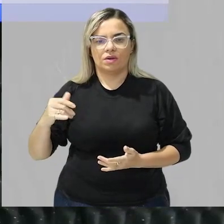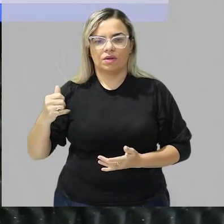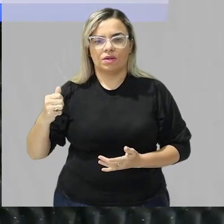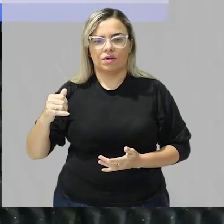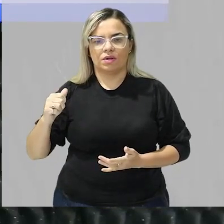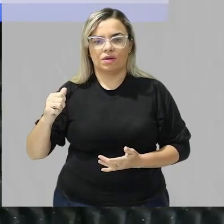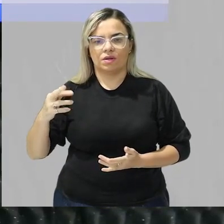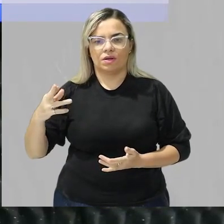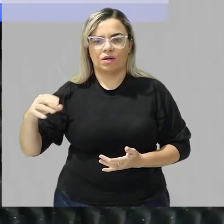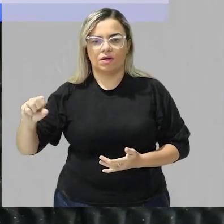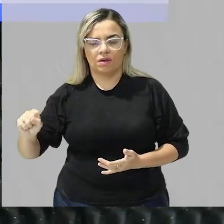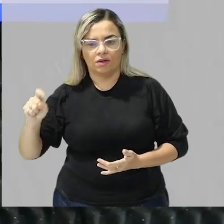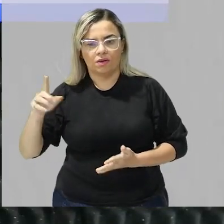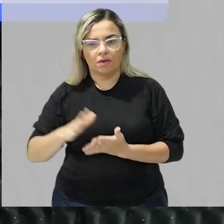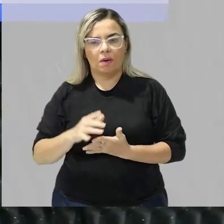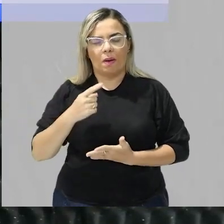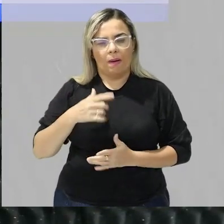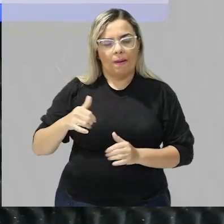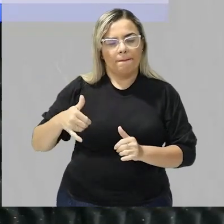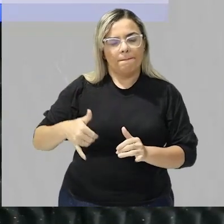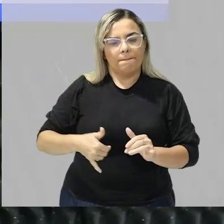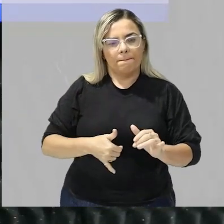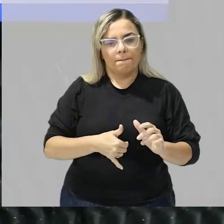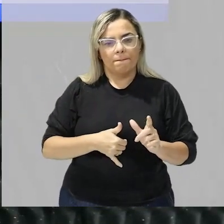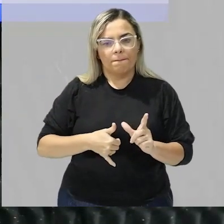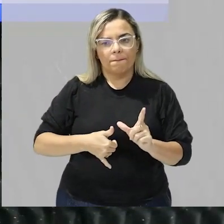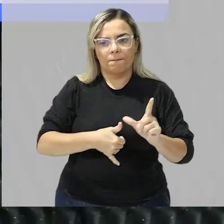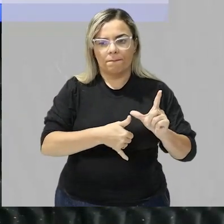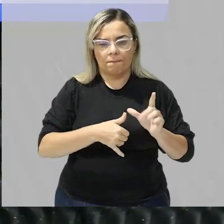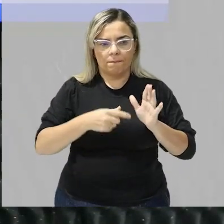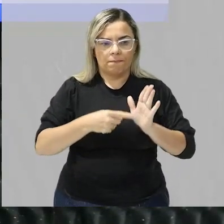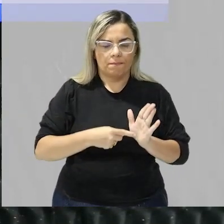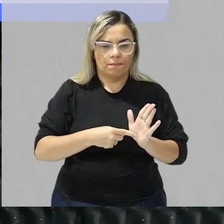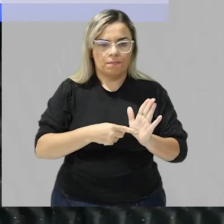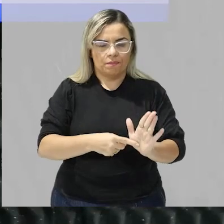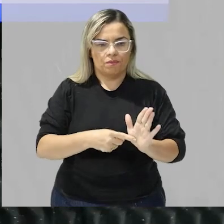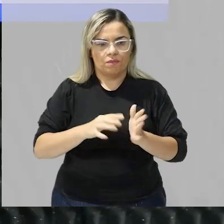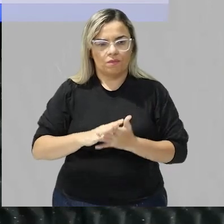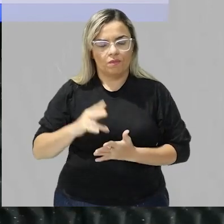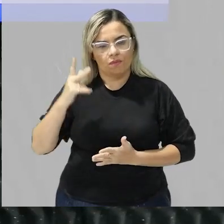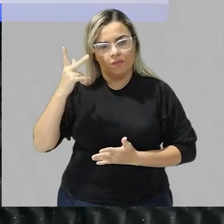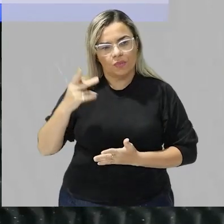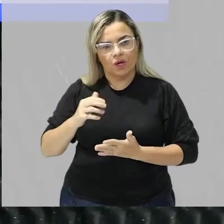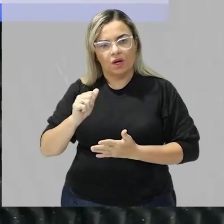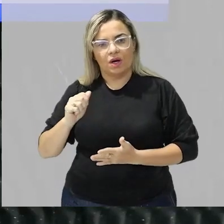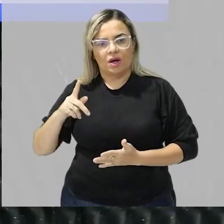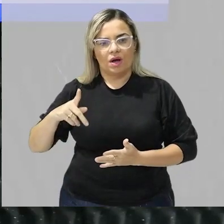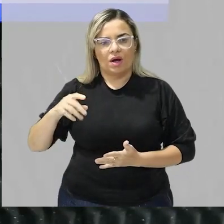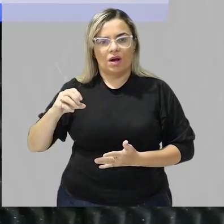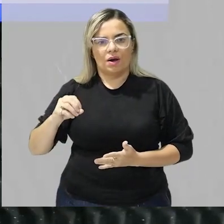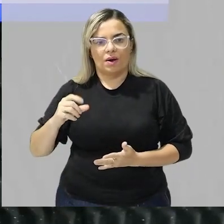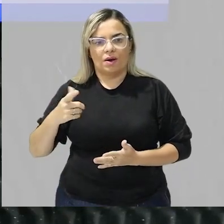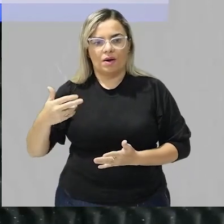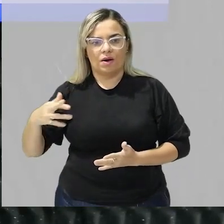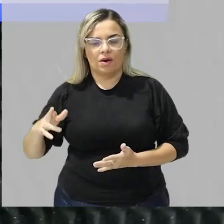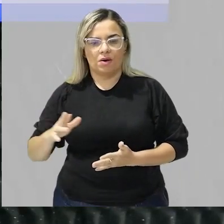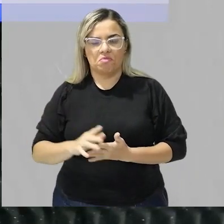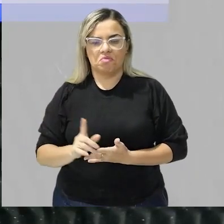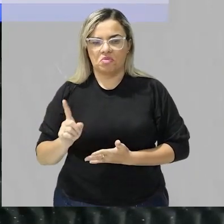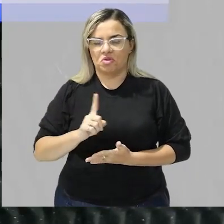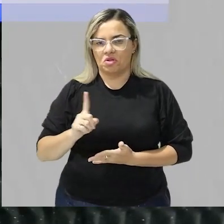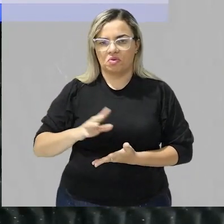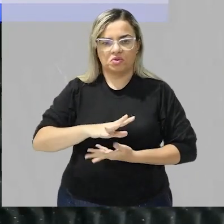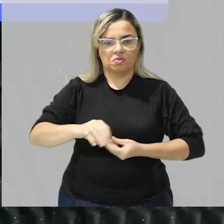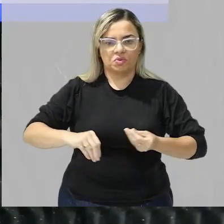visto que os lipídios apresentam uma natureza apolar e são insolúveis em